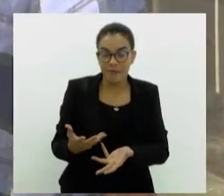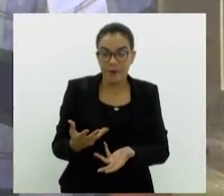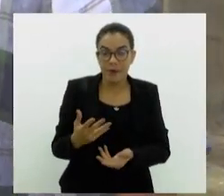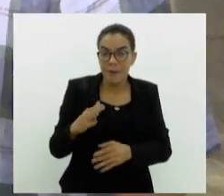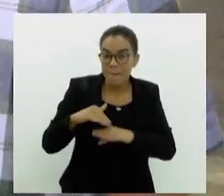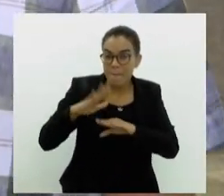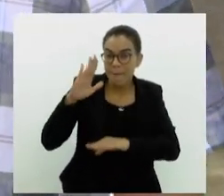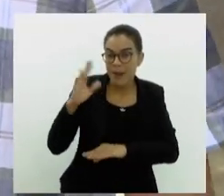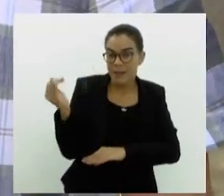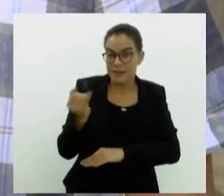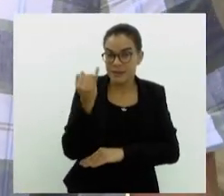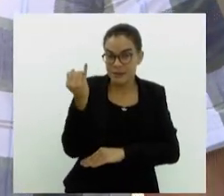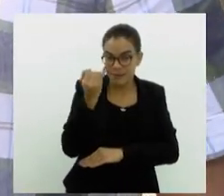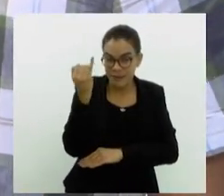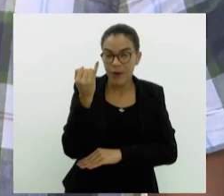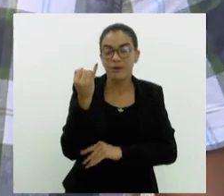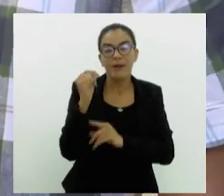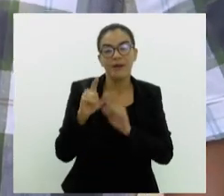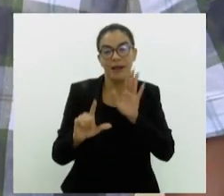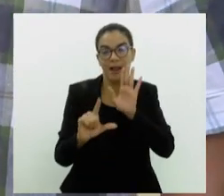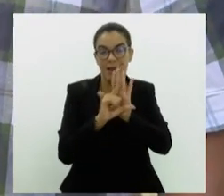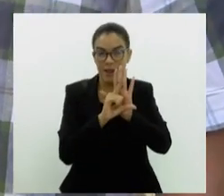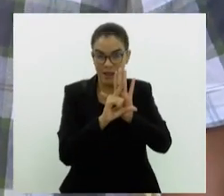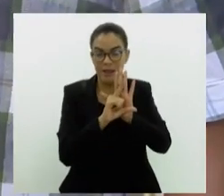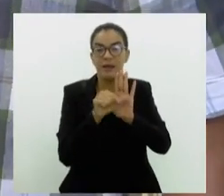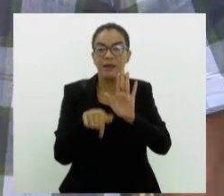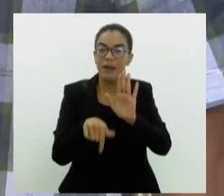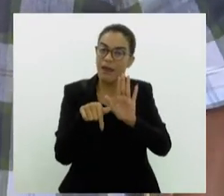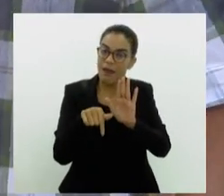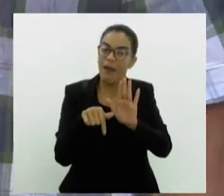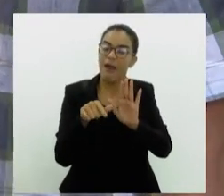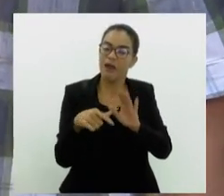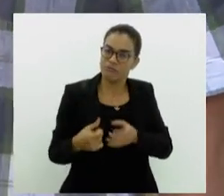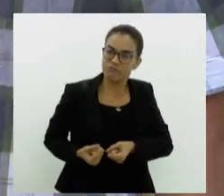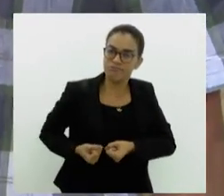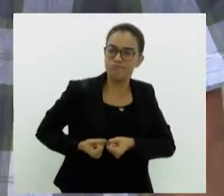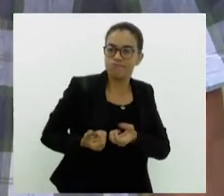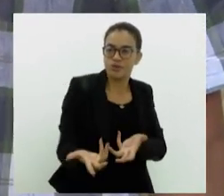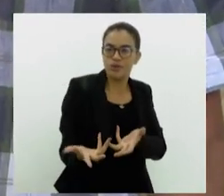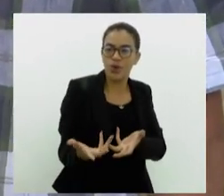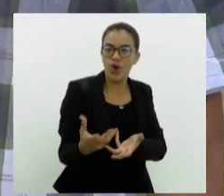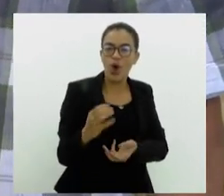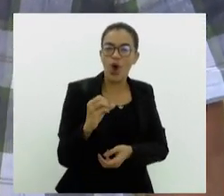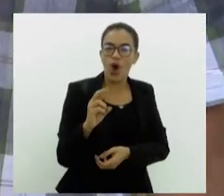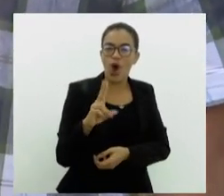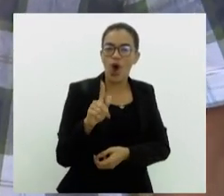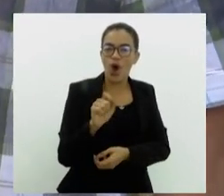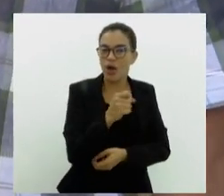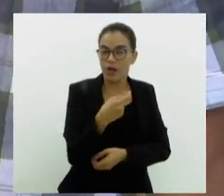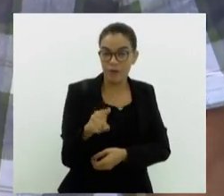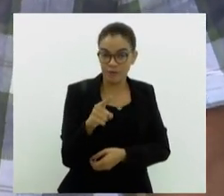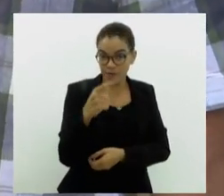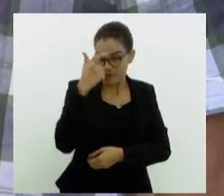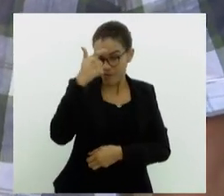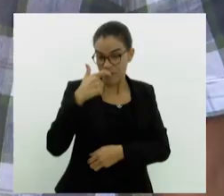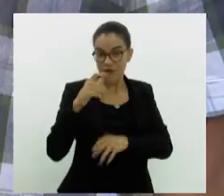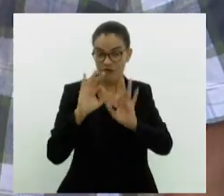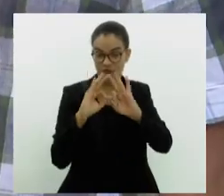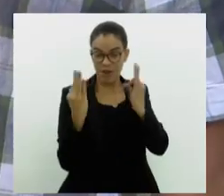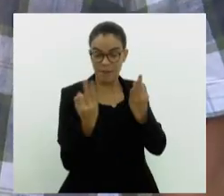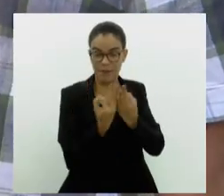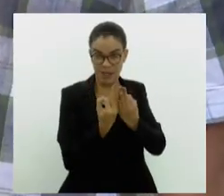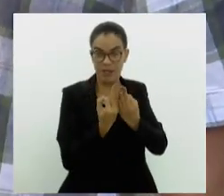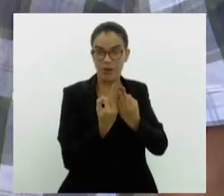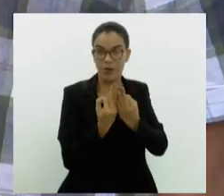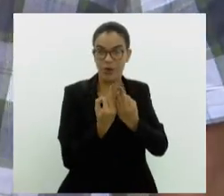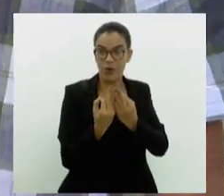importante, a nossa lei, a doação, ela é consentida. Isso significa que um familiar de primeiro